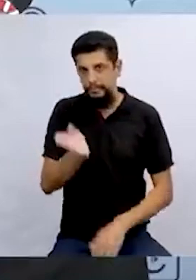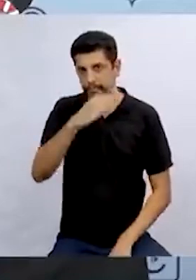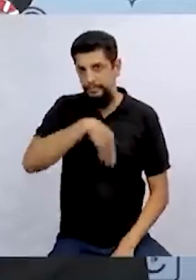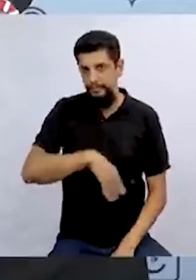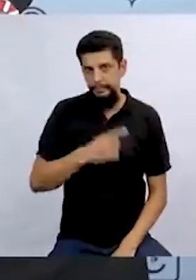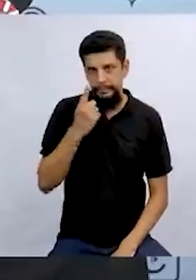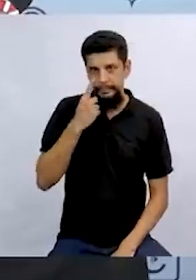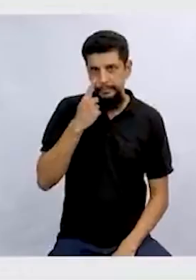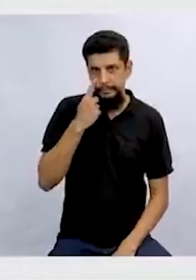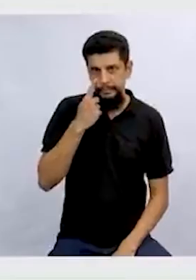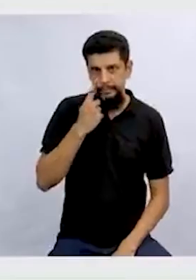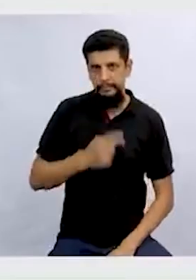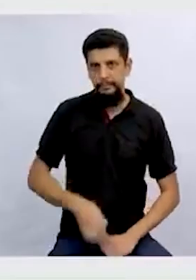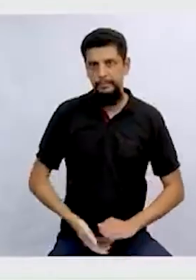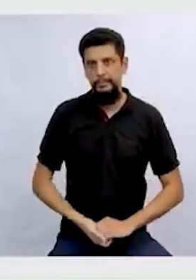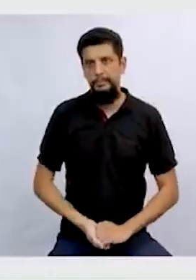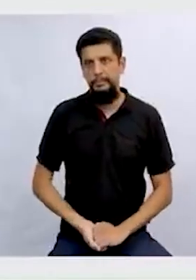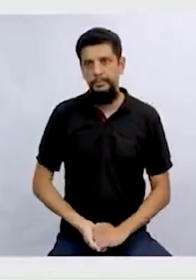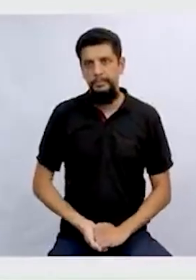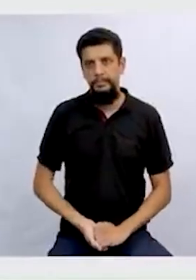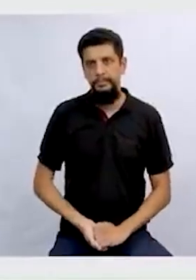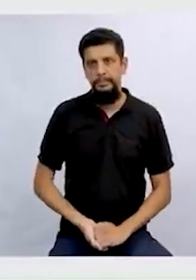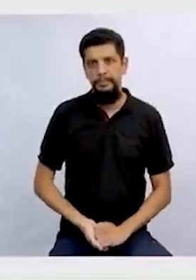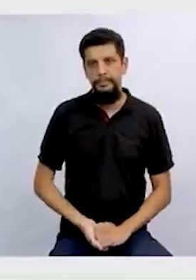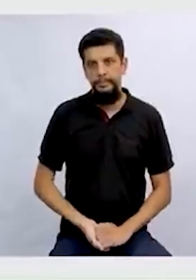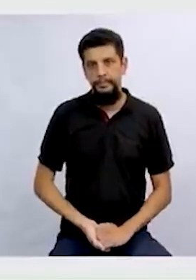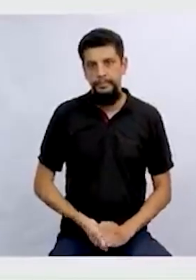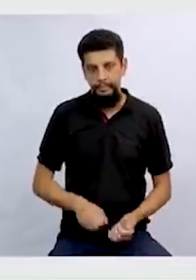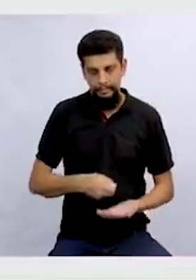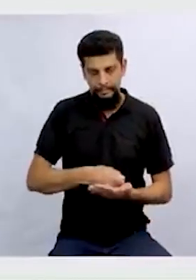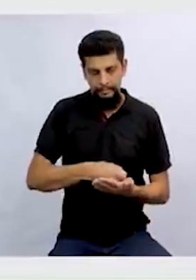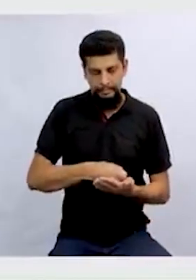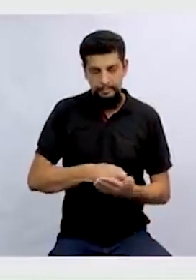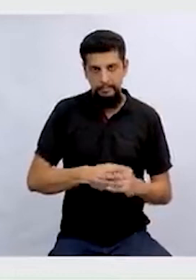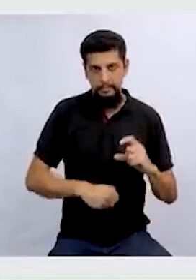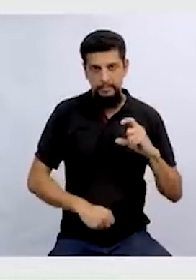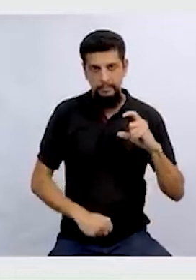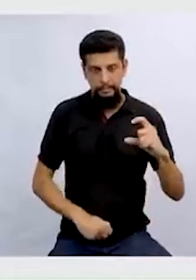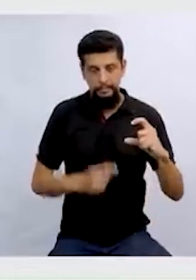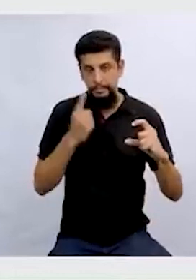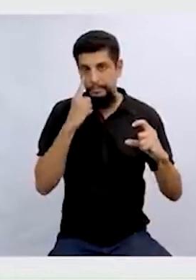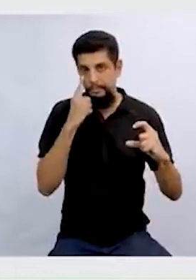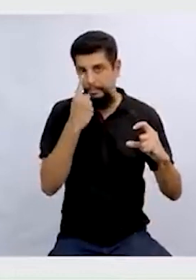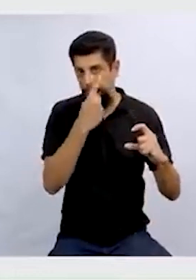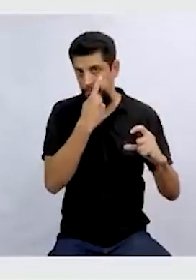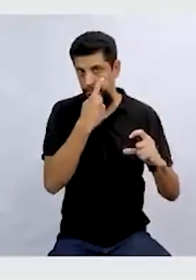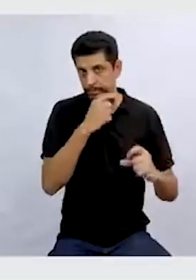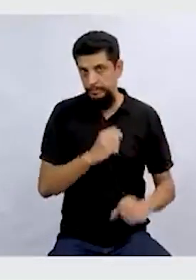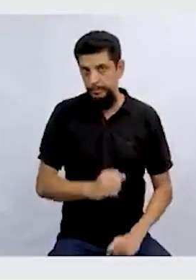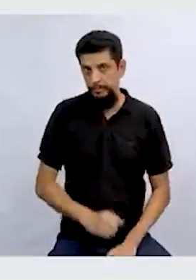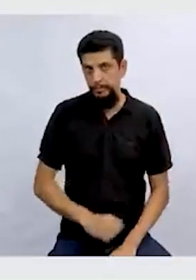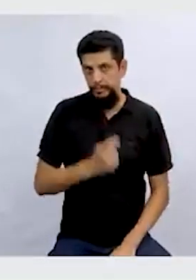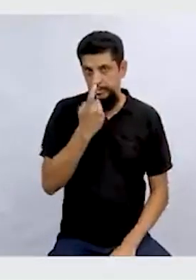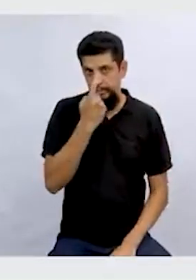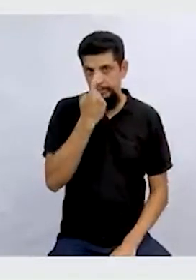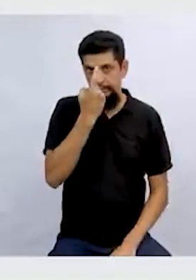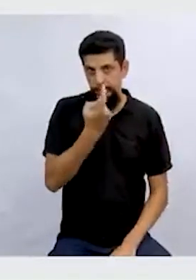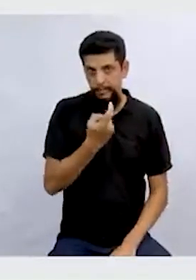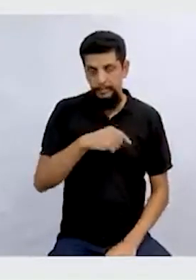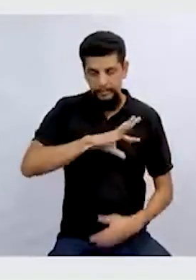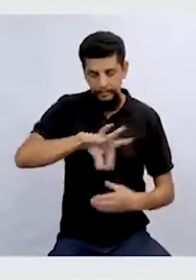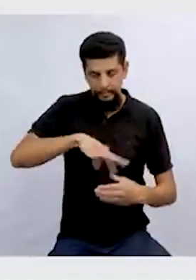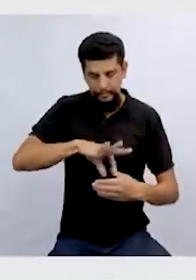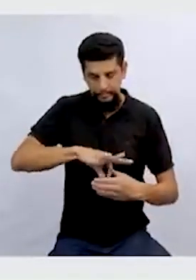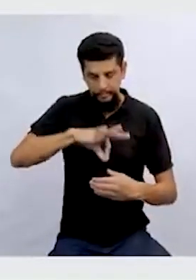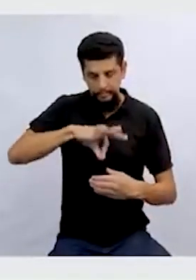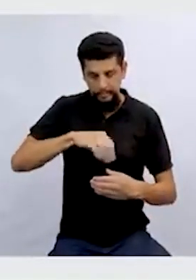Então vamos lá. Atenção comigo. Então a cartinha que tá escrito Olhos de Bruxa é a cartinha